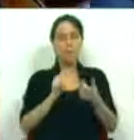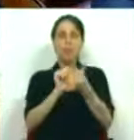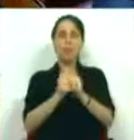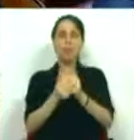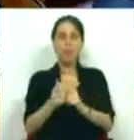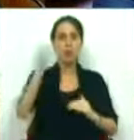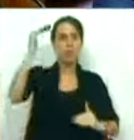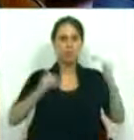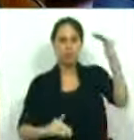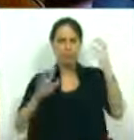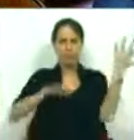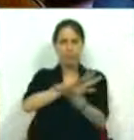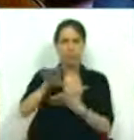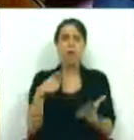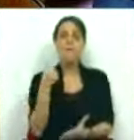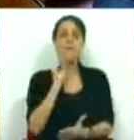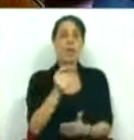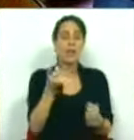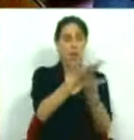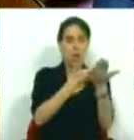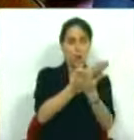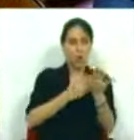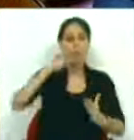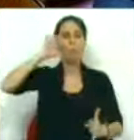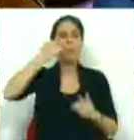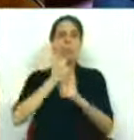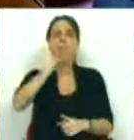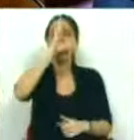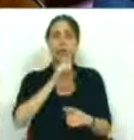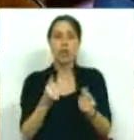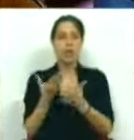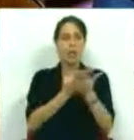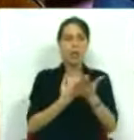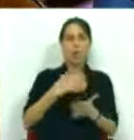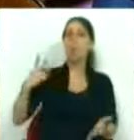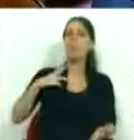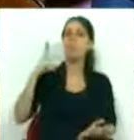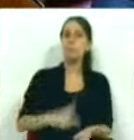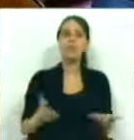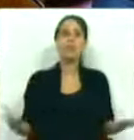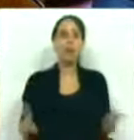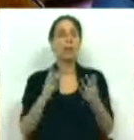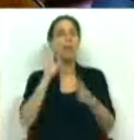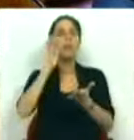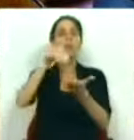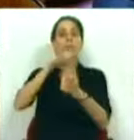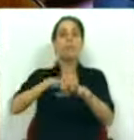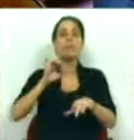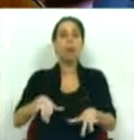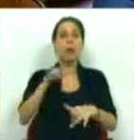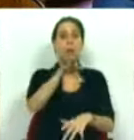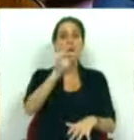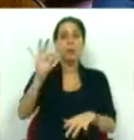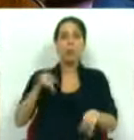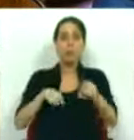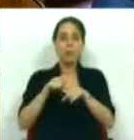corrigir os desequilíbrios financeiros e económicos que afetam o Estado e a economia portuguesa e que resultaram de opções